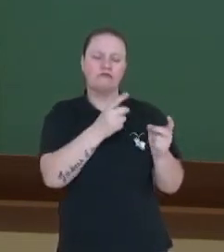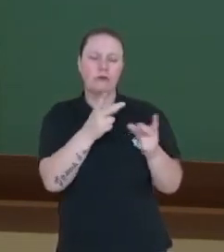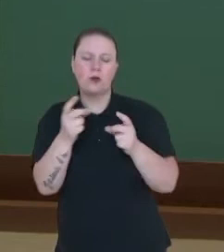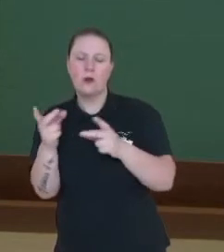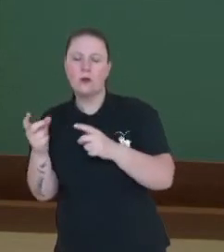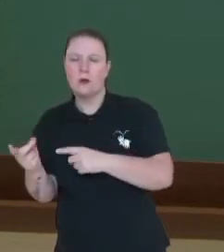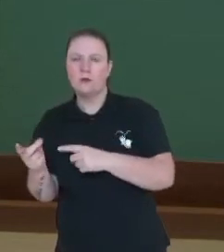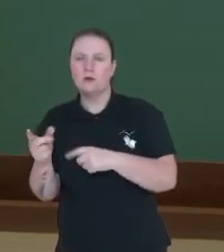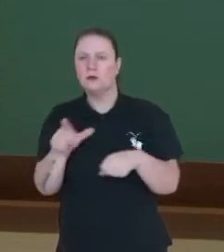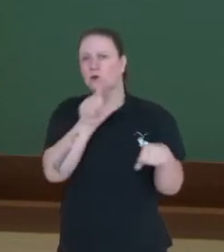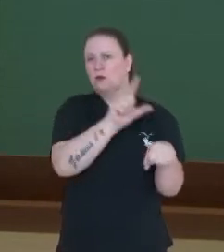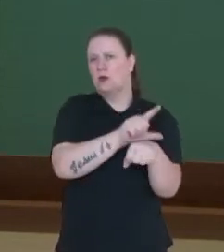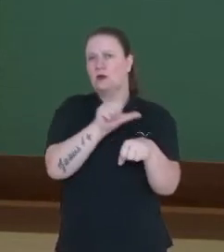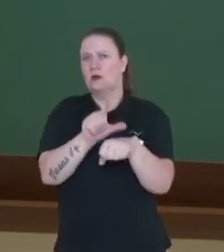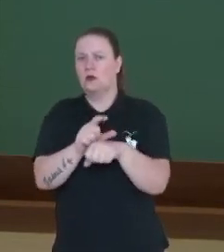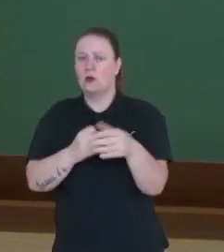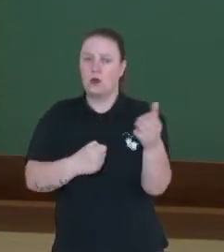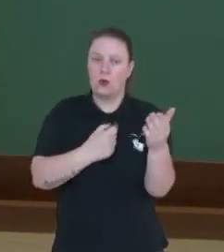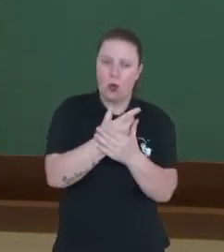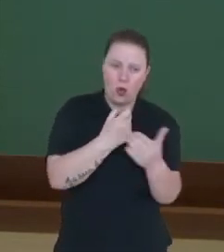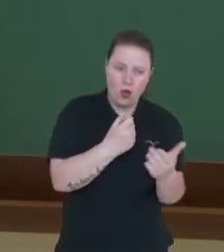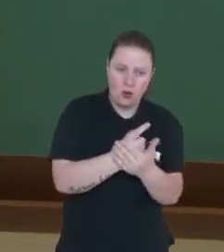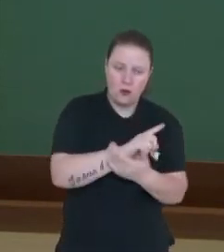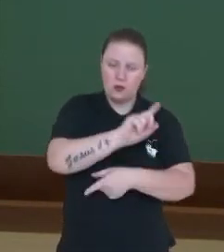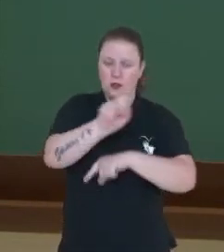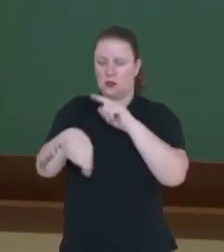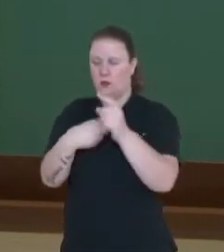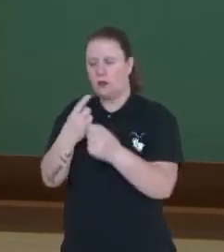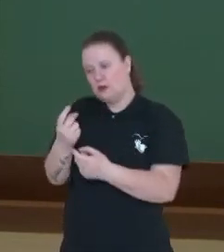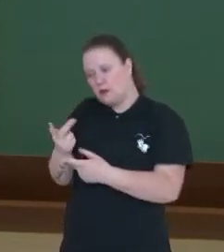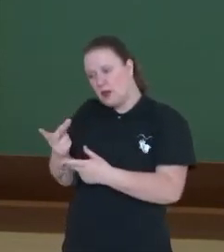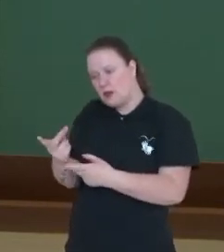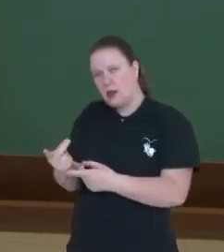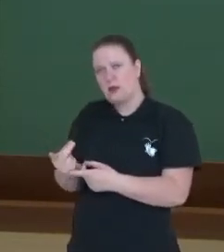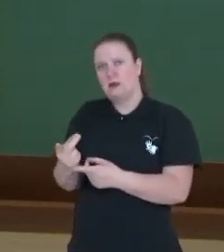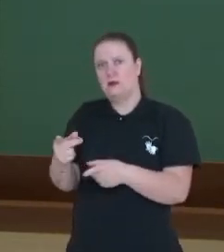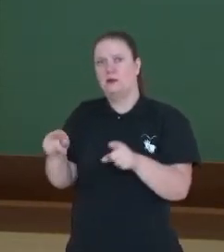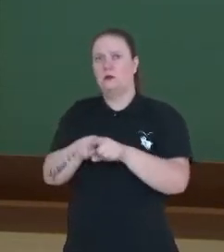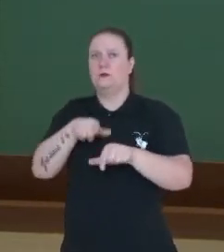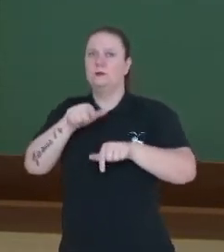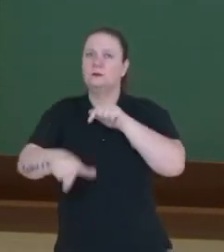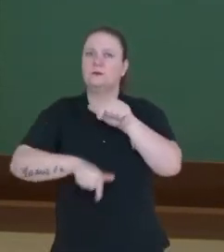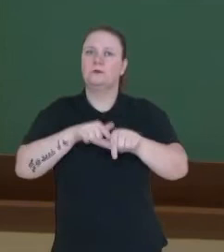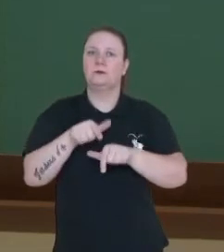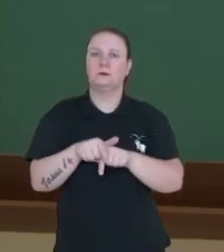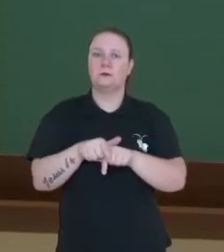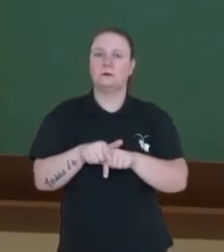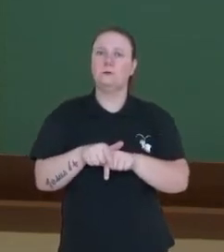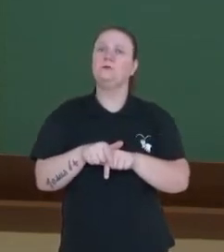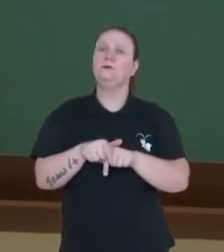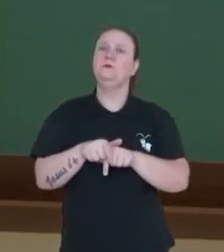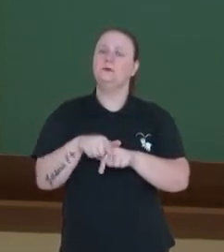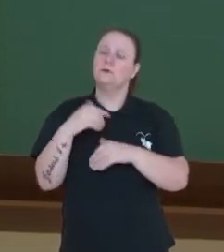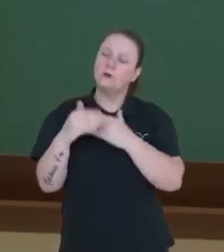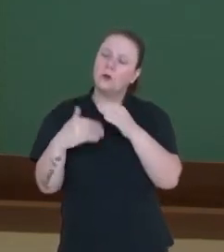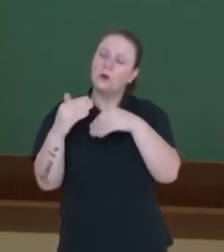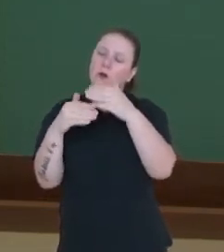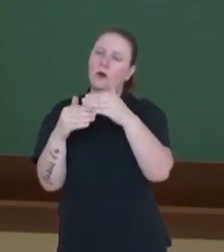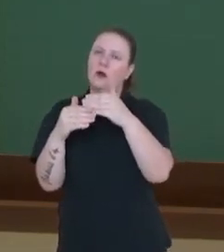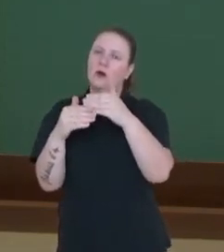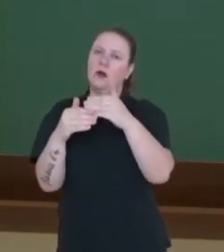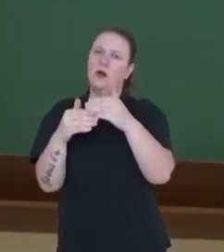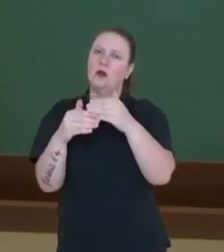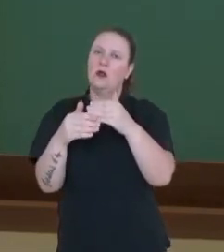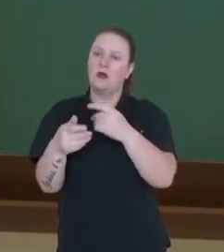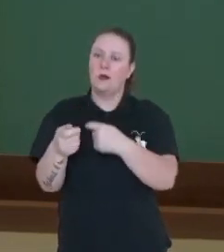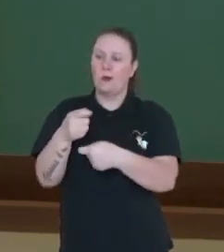comércio? Comprar e vender produtos. E a prestação de serviços, né? A pessoa vai desenvolver um serviço e vai receber